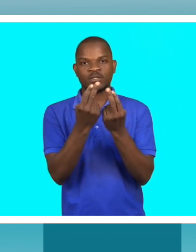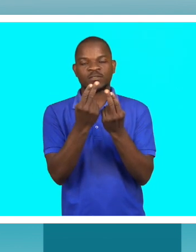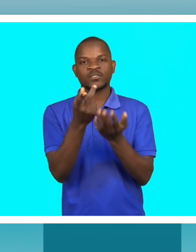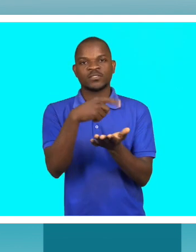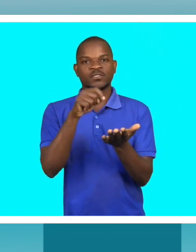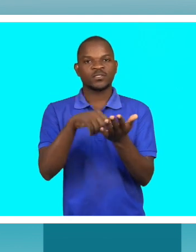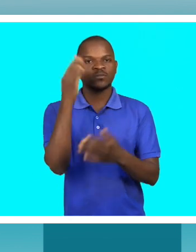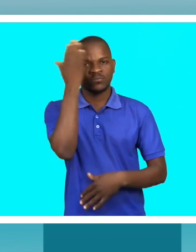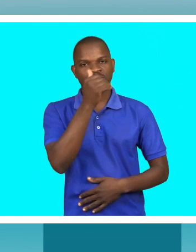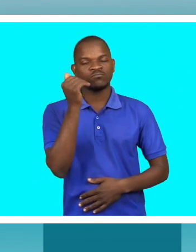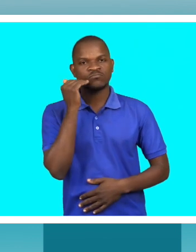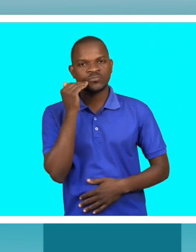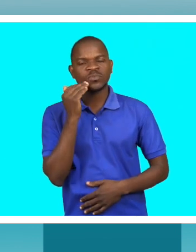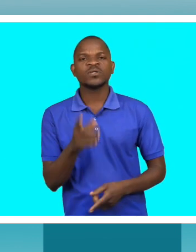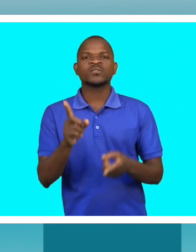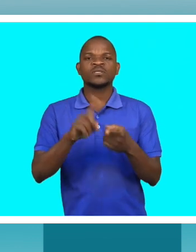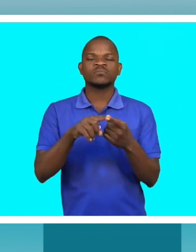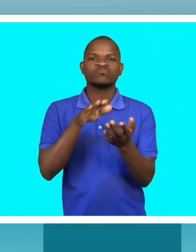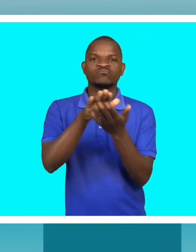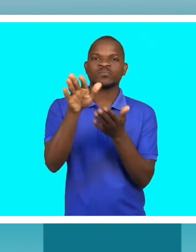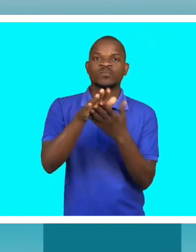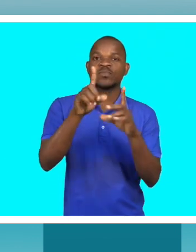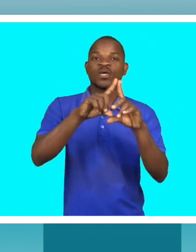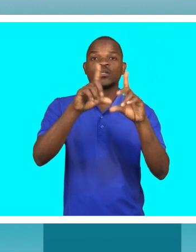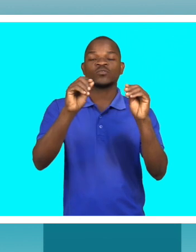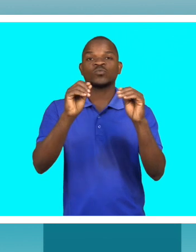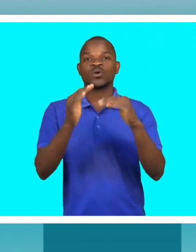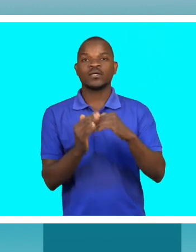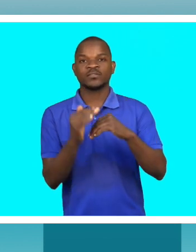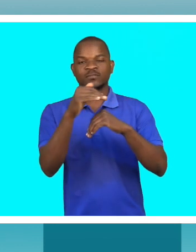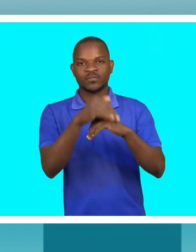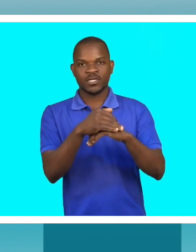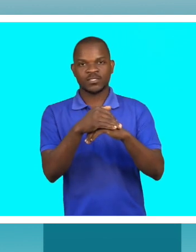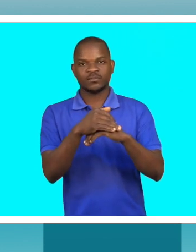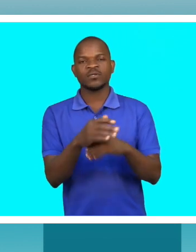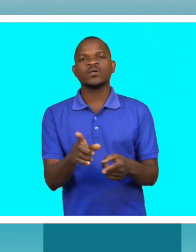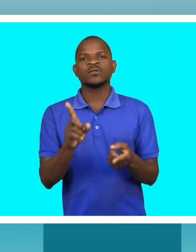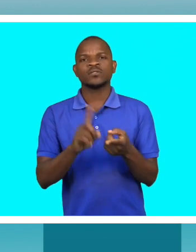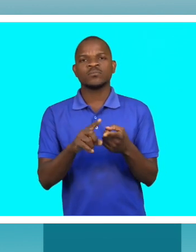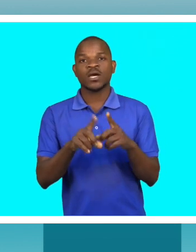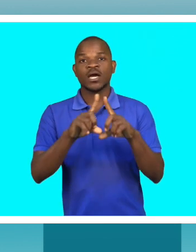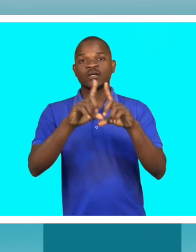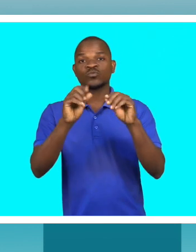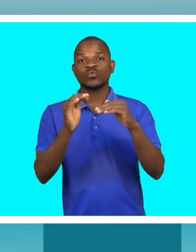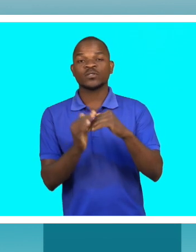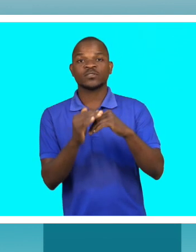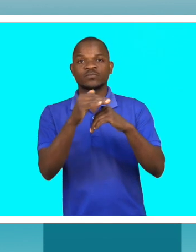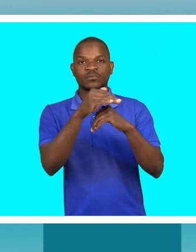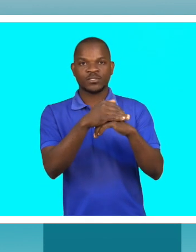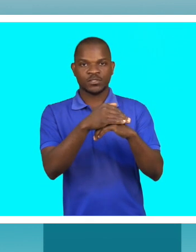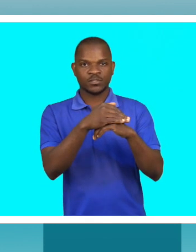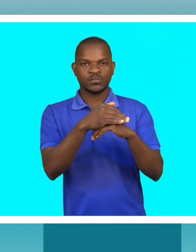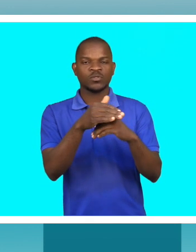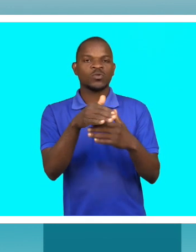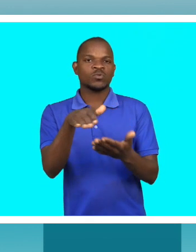também falar sobre o nível da acessibilidade nesta parcela do país olhando na parte da acessibilidade do município